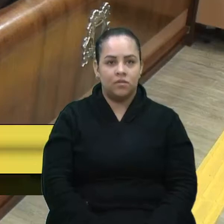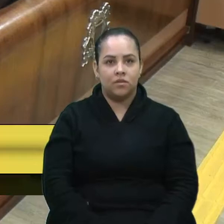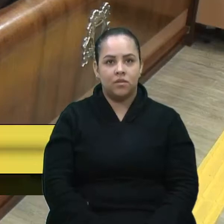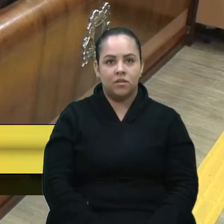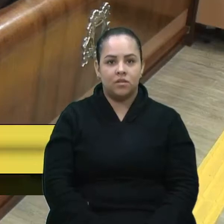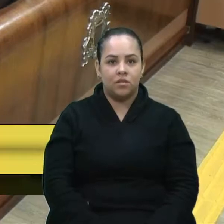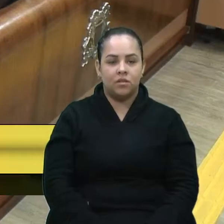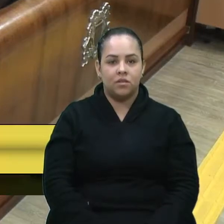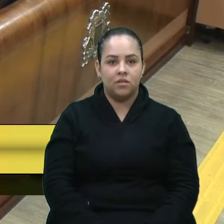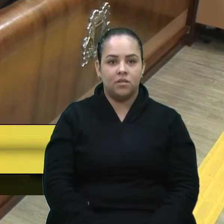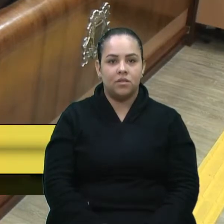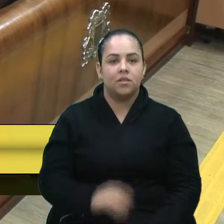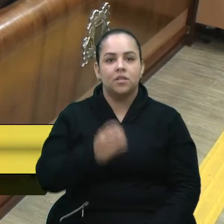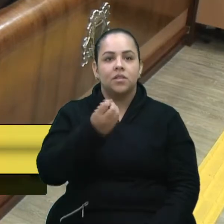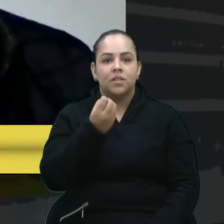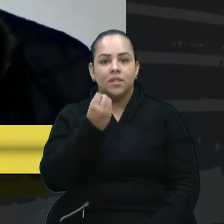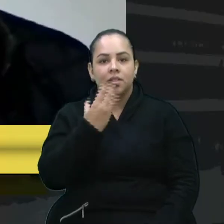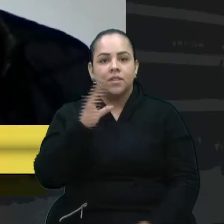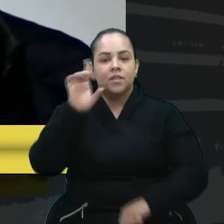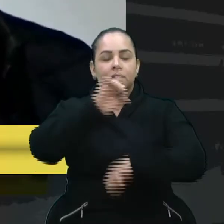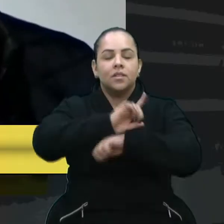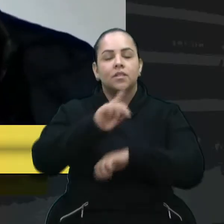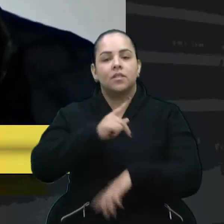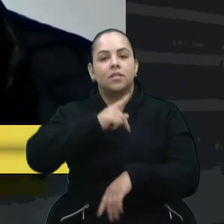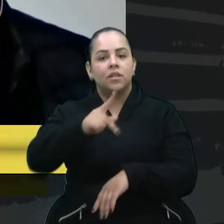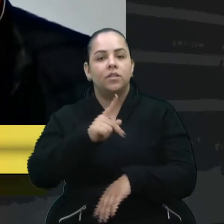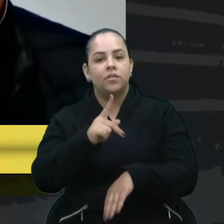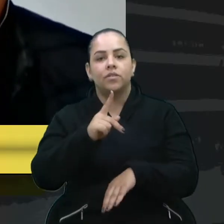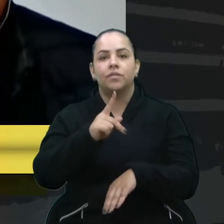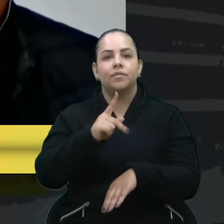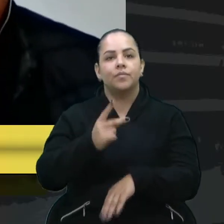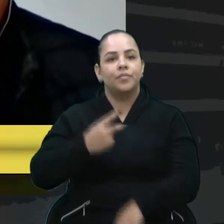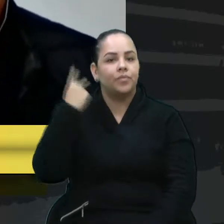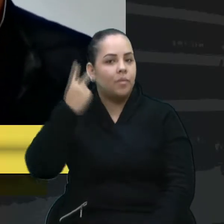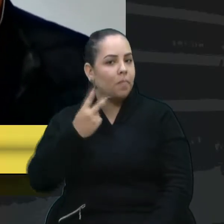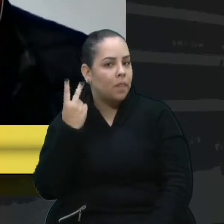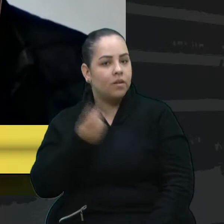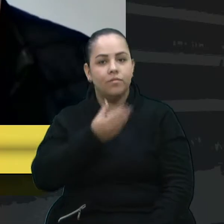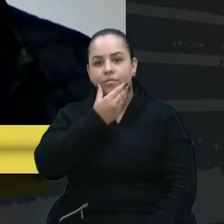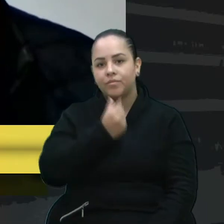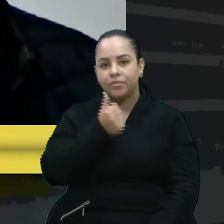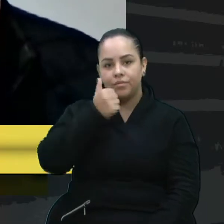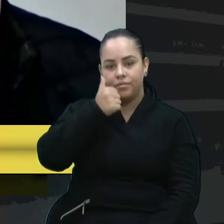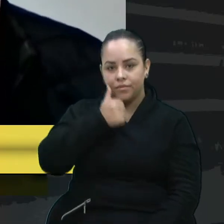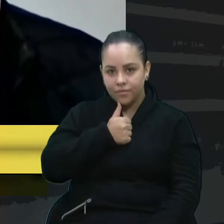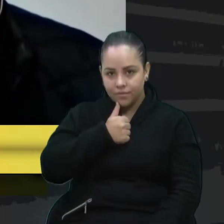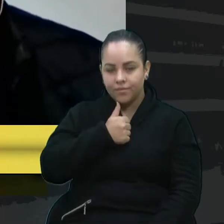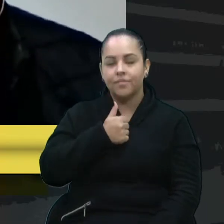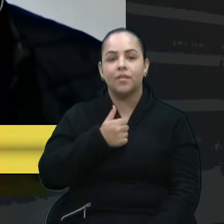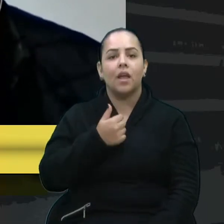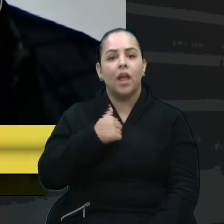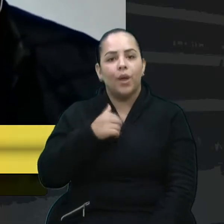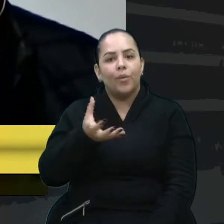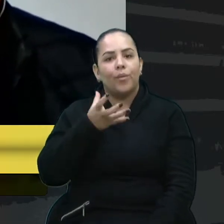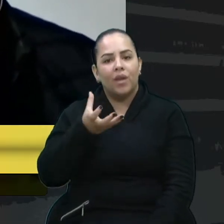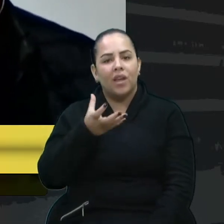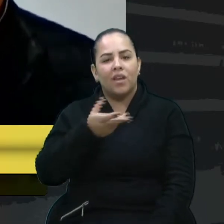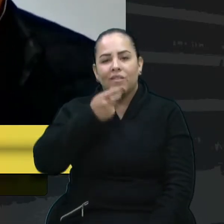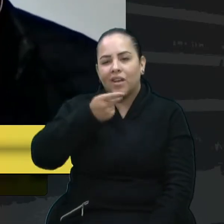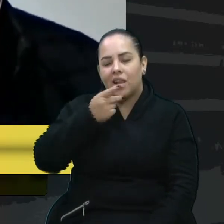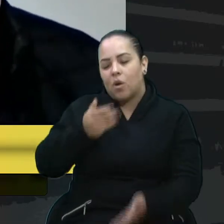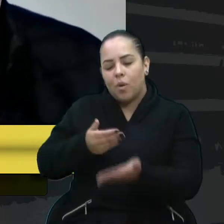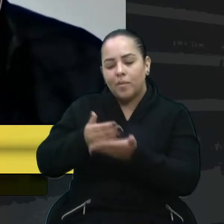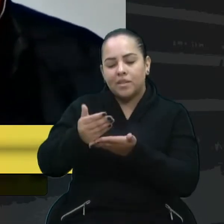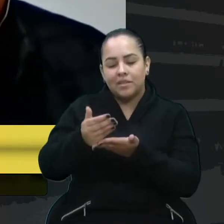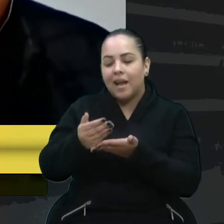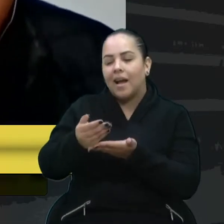Bom senhor presidente. Bom dia, senhoras vereadores, senhores vereadores. Gostaria aqui de dar início à minha